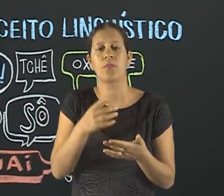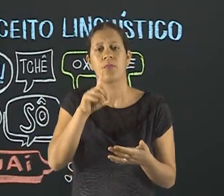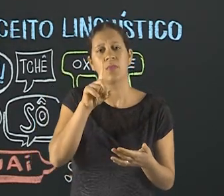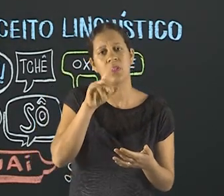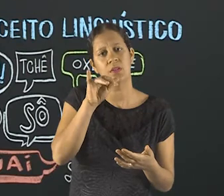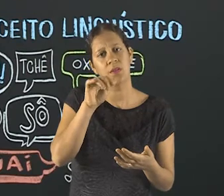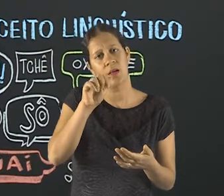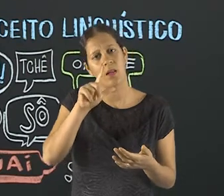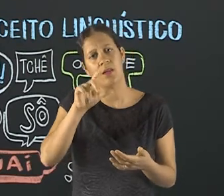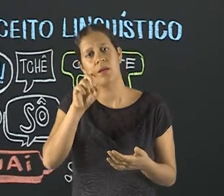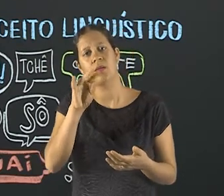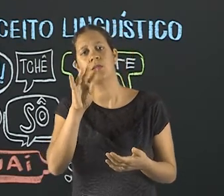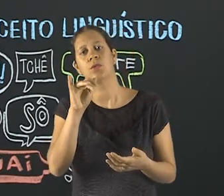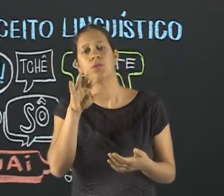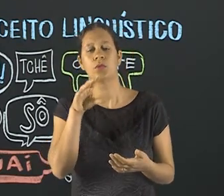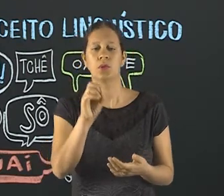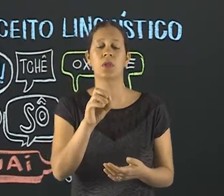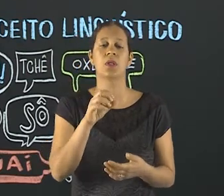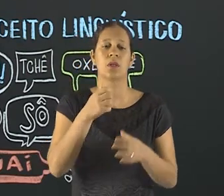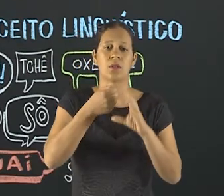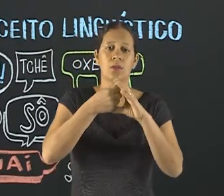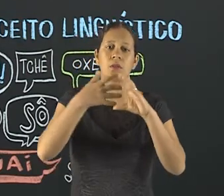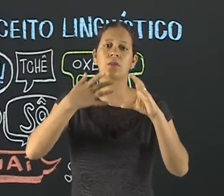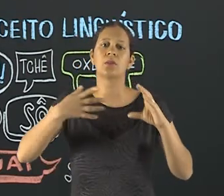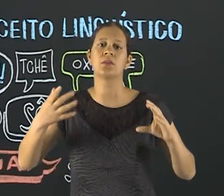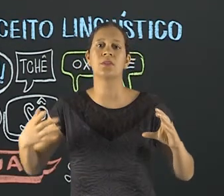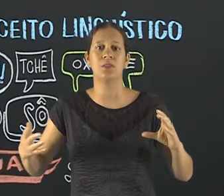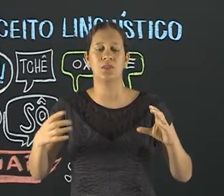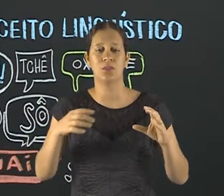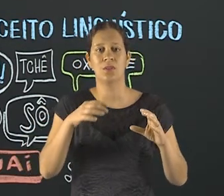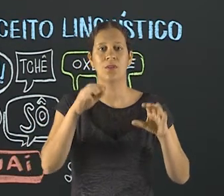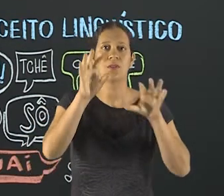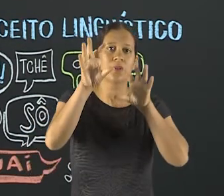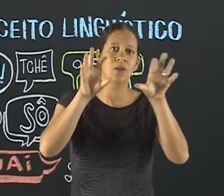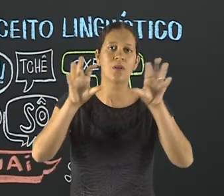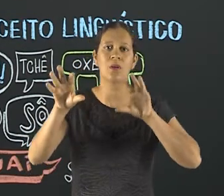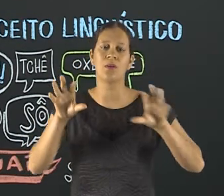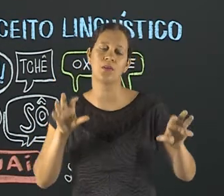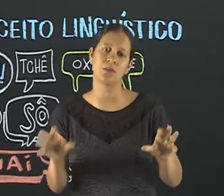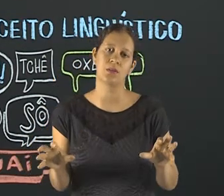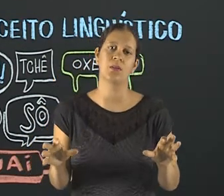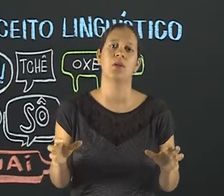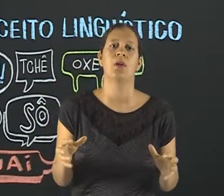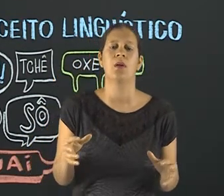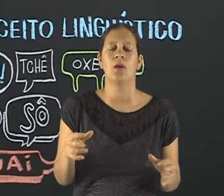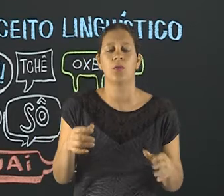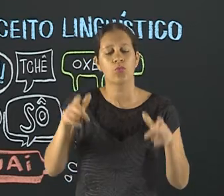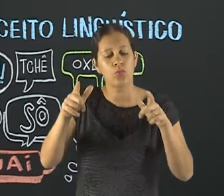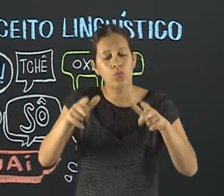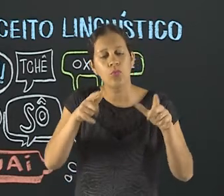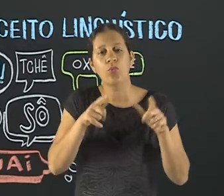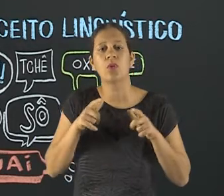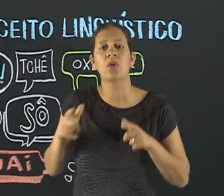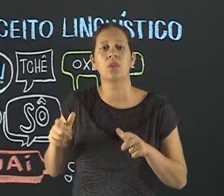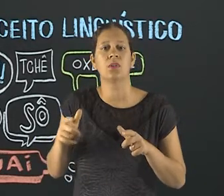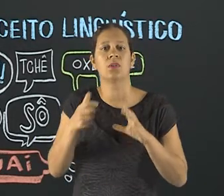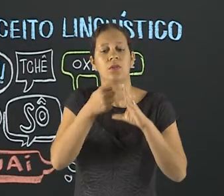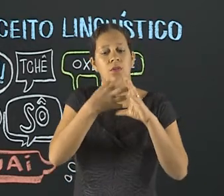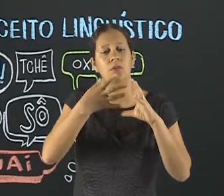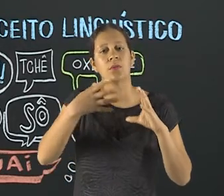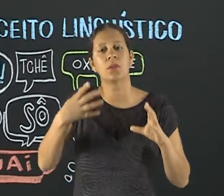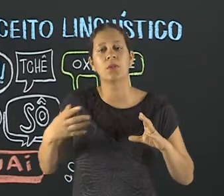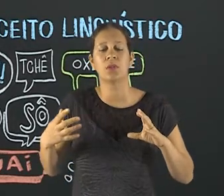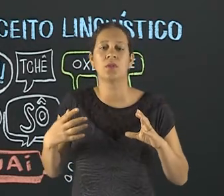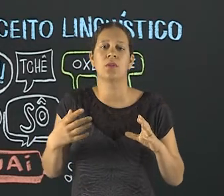forte, tão próprio, tão particular, que ele ganha a característica de uma região. Tem gente que vai falar de um dialeto regional de um determinado lugar. Por quê? Porque essas